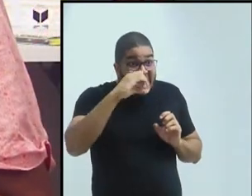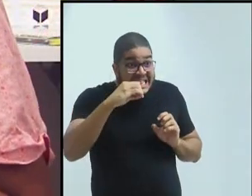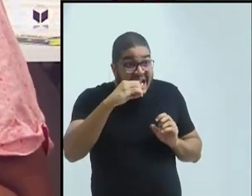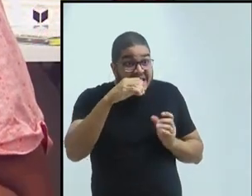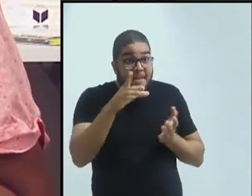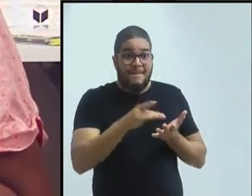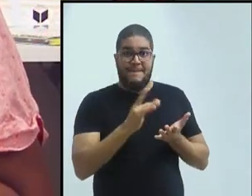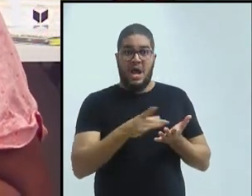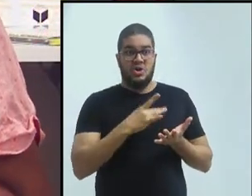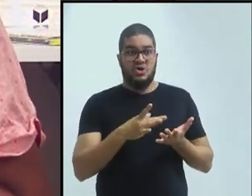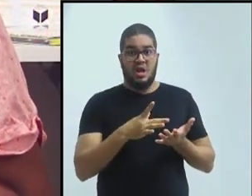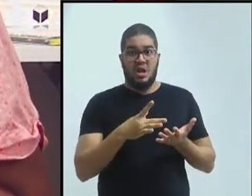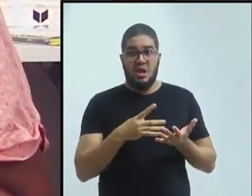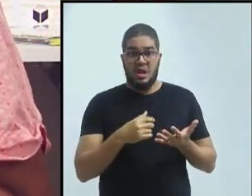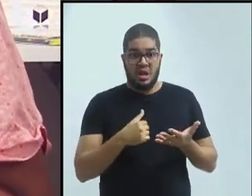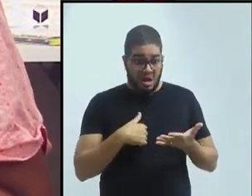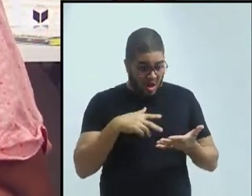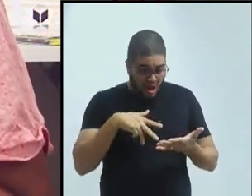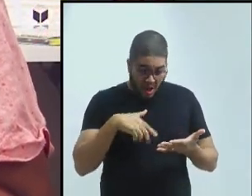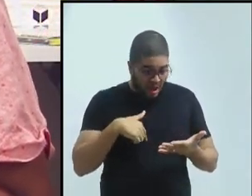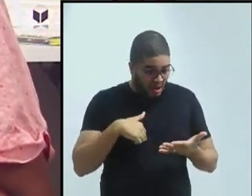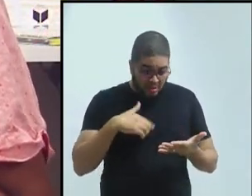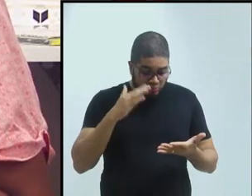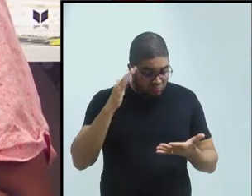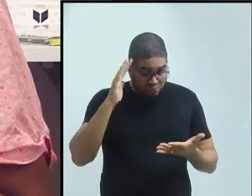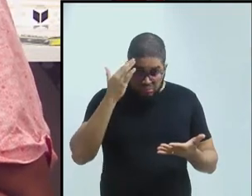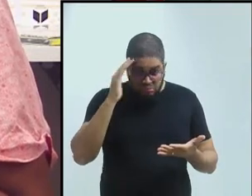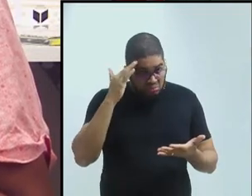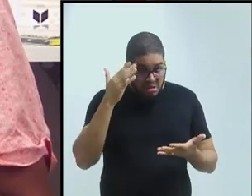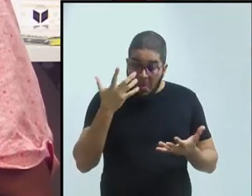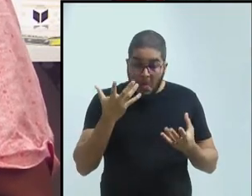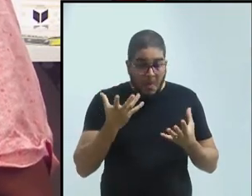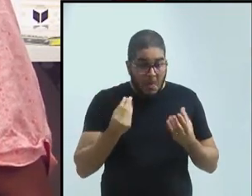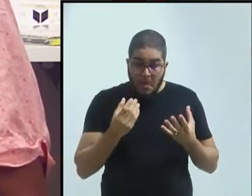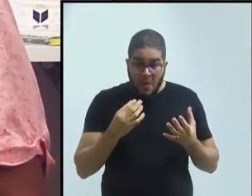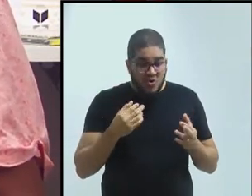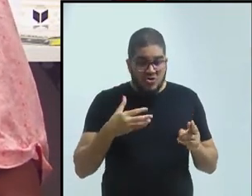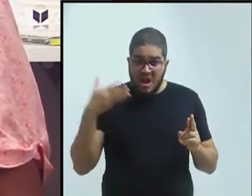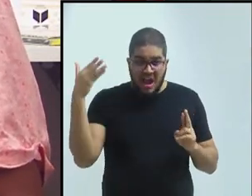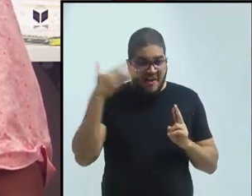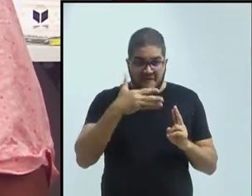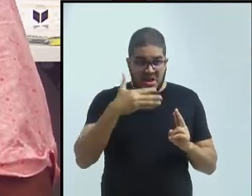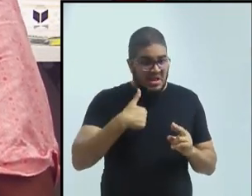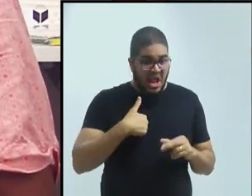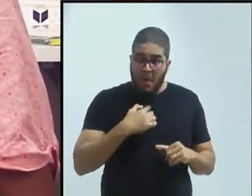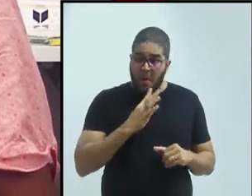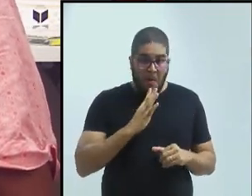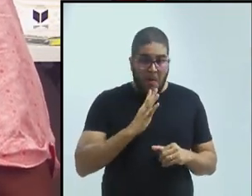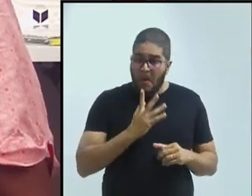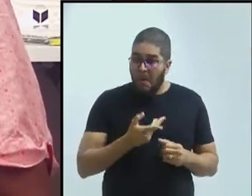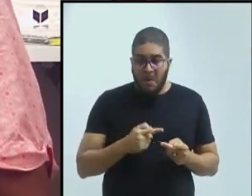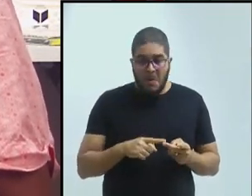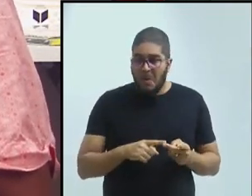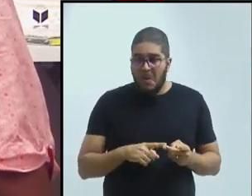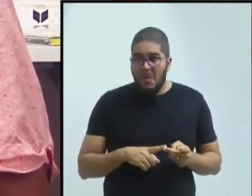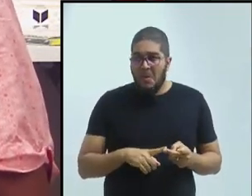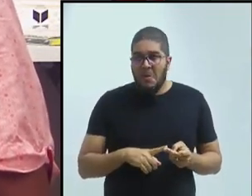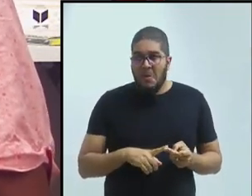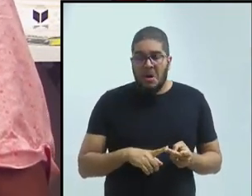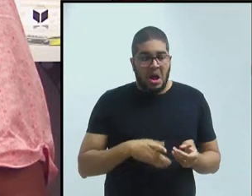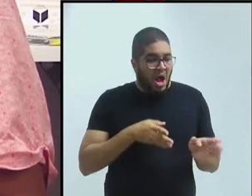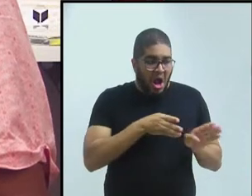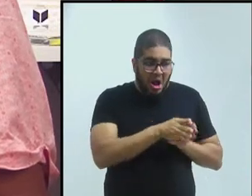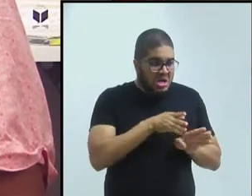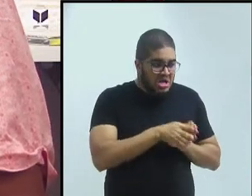que eu não conseguia reconhecer, porque tinha uma série de referências que eu não conheço, as orientações que eu tinha